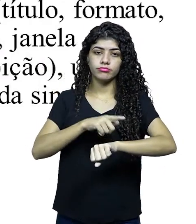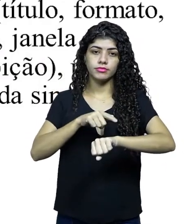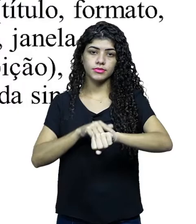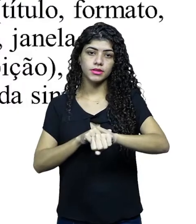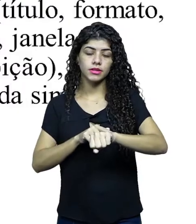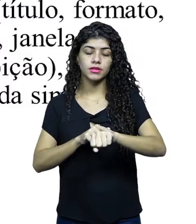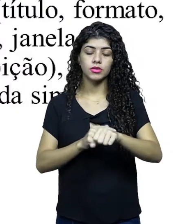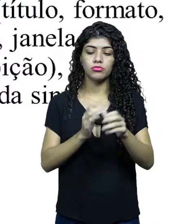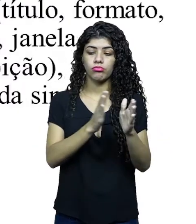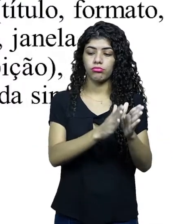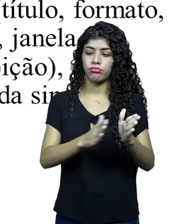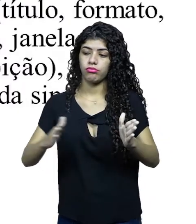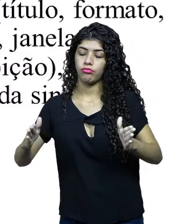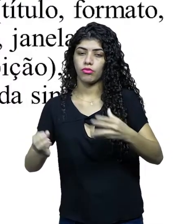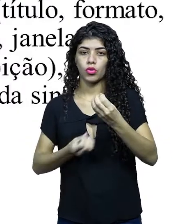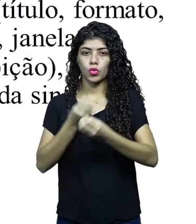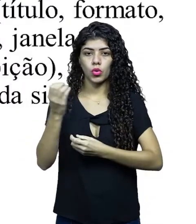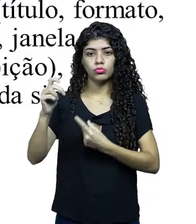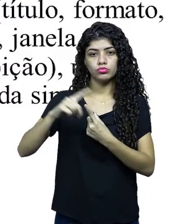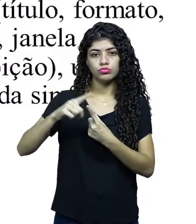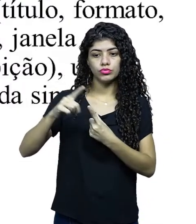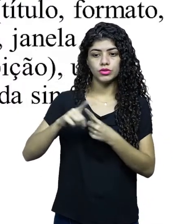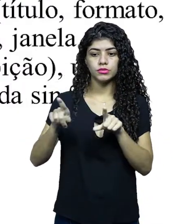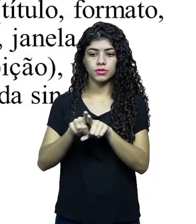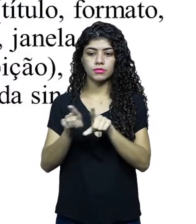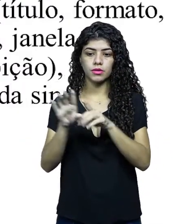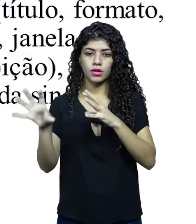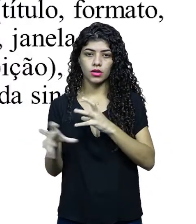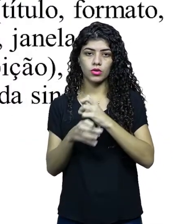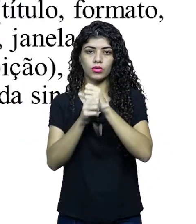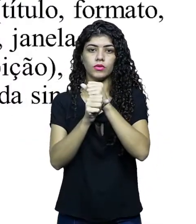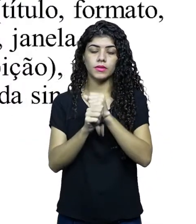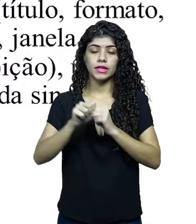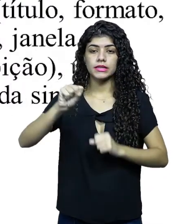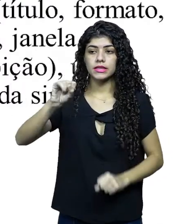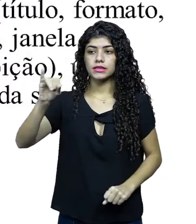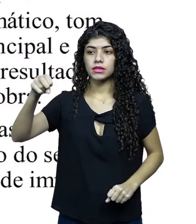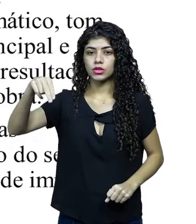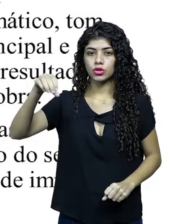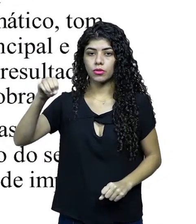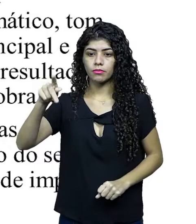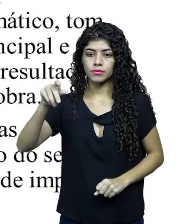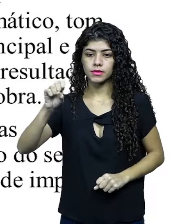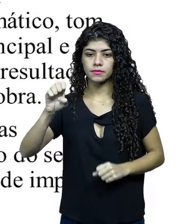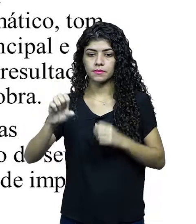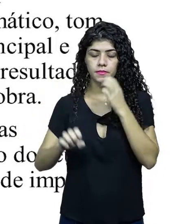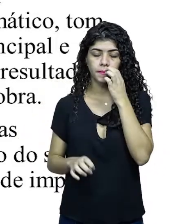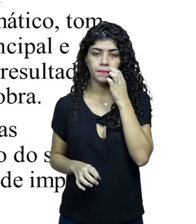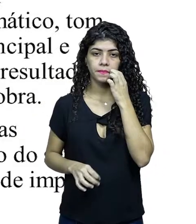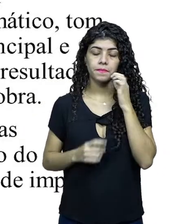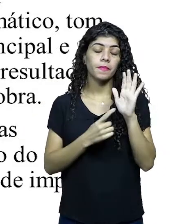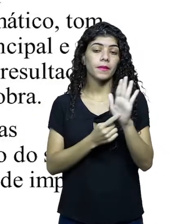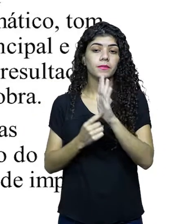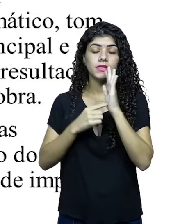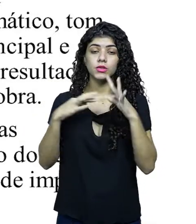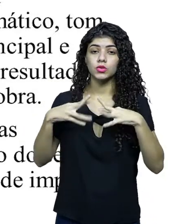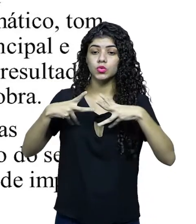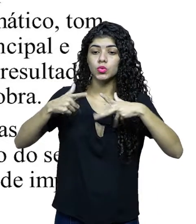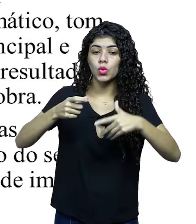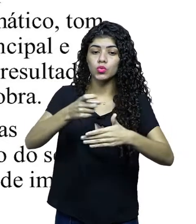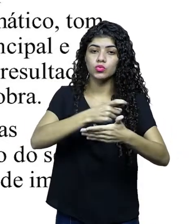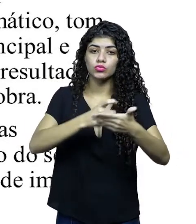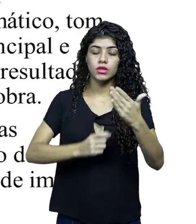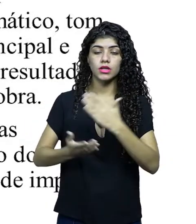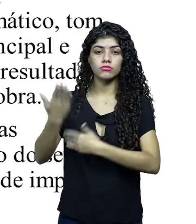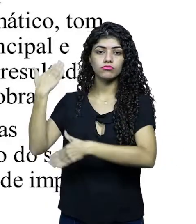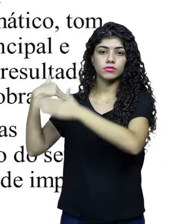prevista, janela principal de exibição, uma versão reduzida da sinopse. Apresentação. Todos os textos